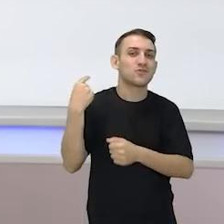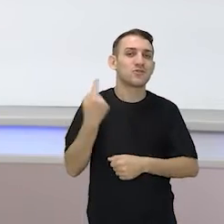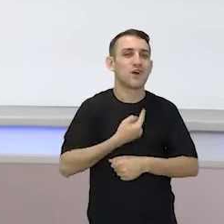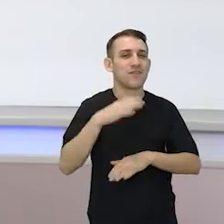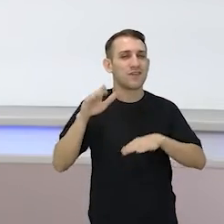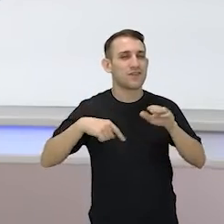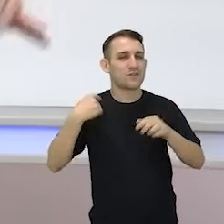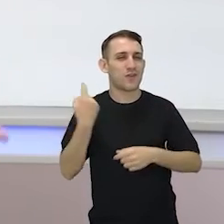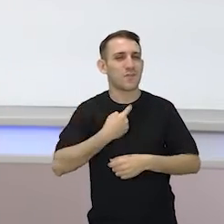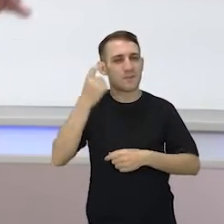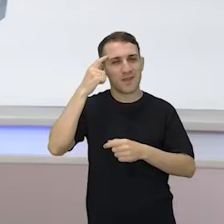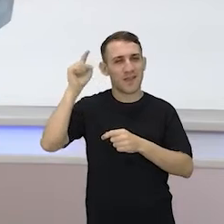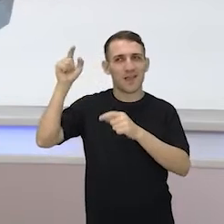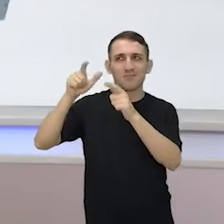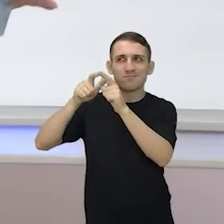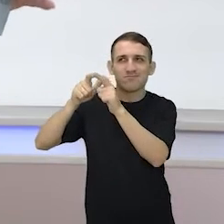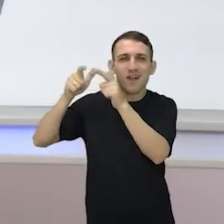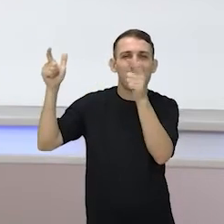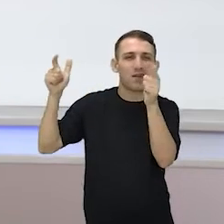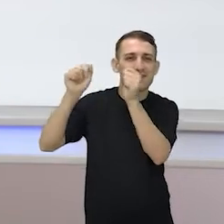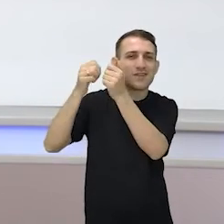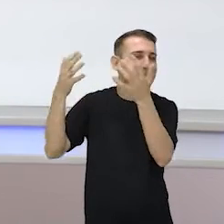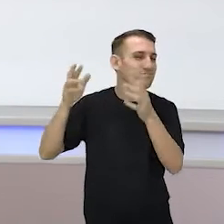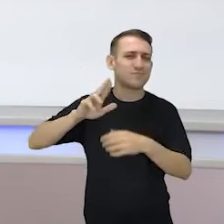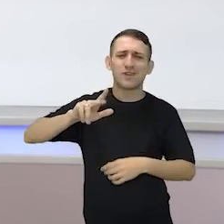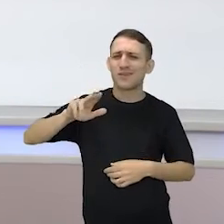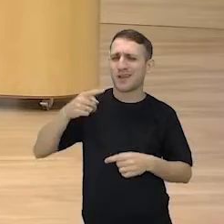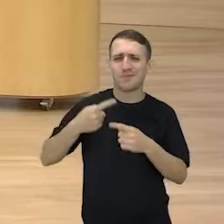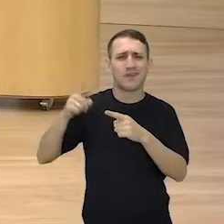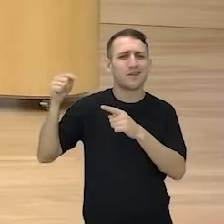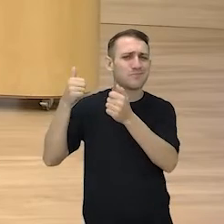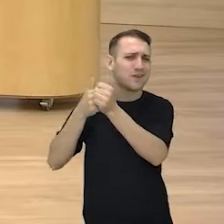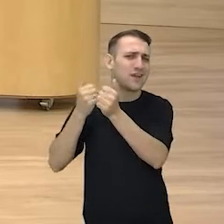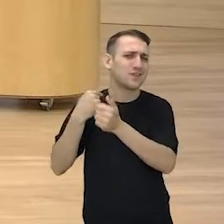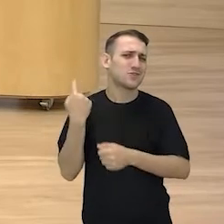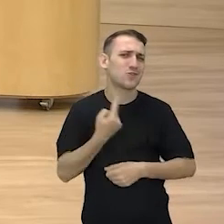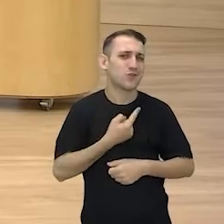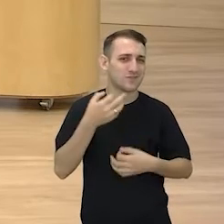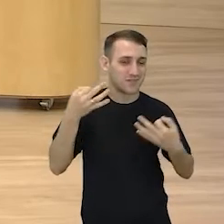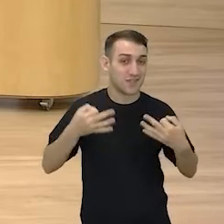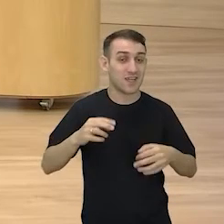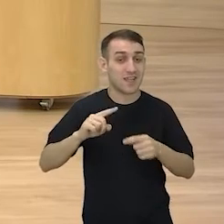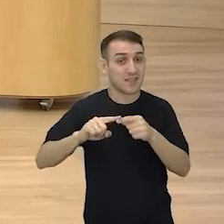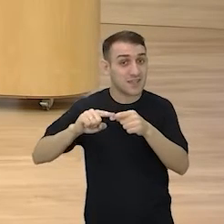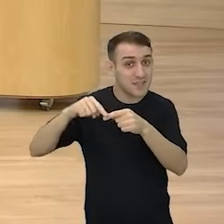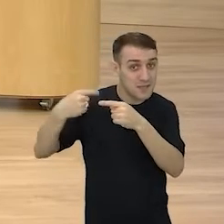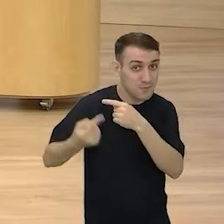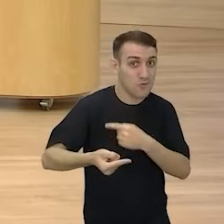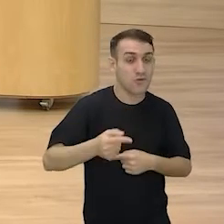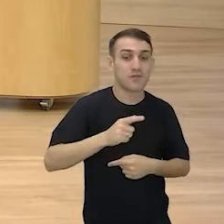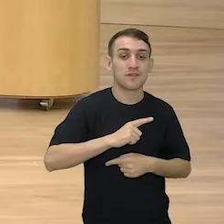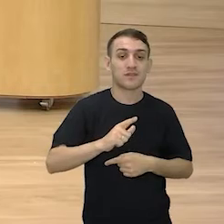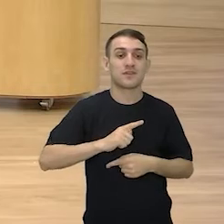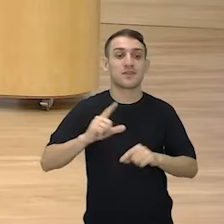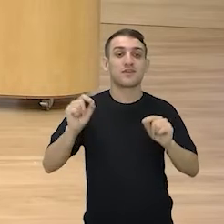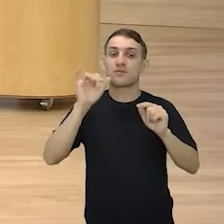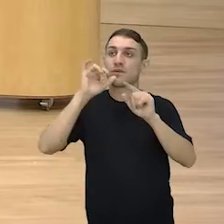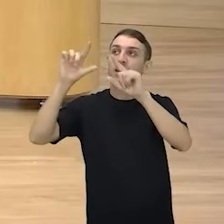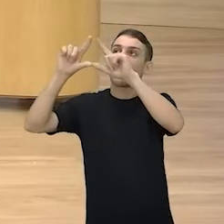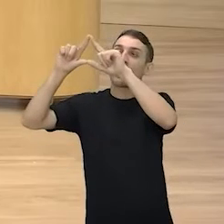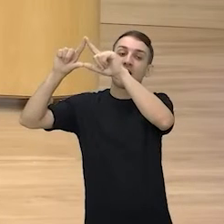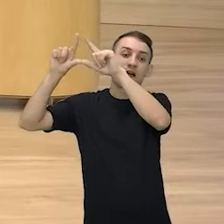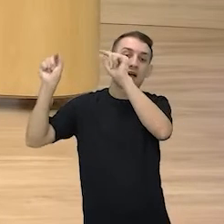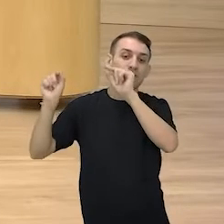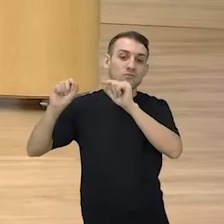acha que ela está maior, mais brilhante, mas não é, porque ela está mais próxima da gente. Entendi. Depois, aí na nossa tela, a gente tem